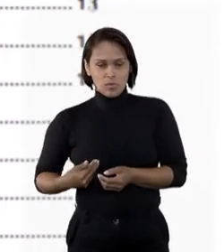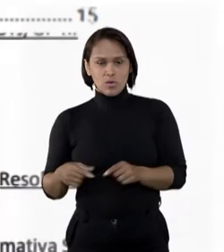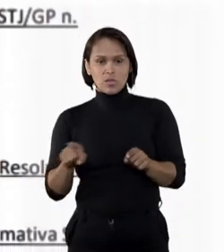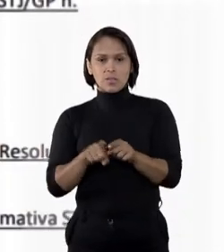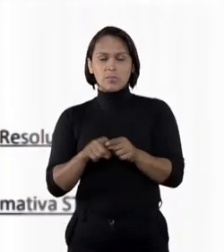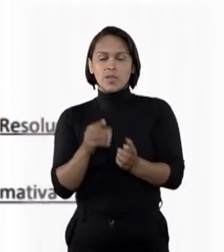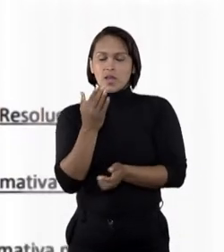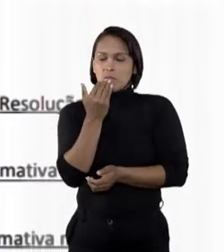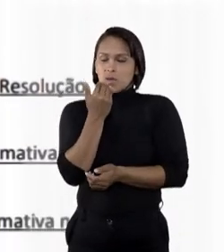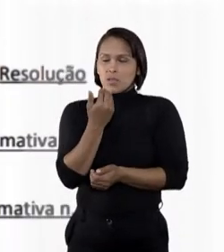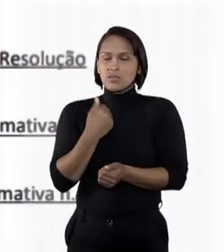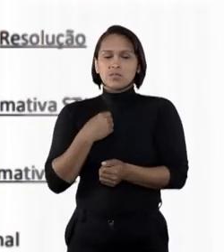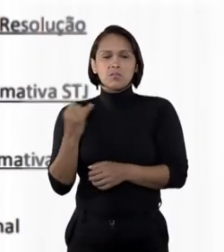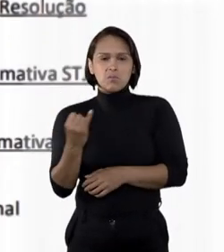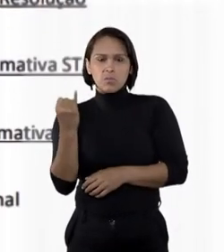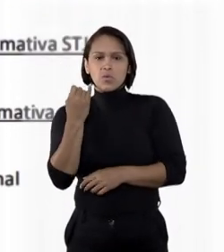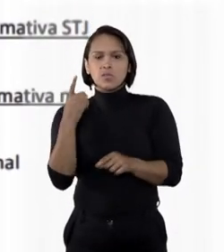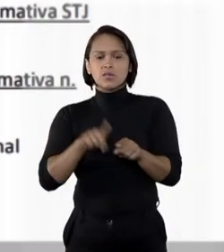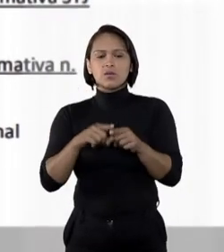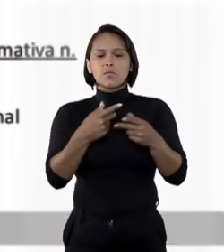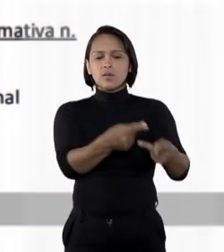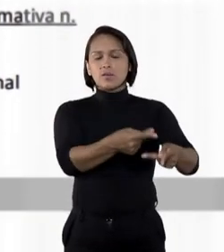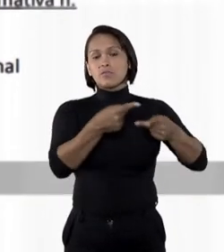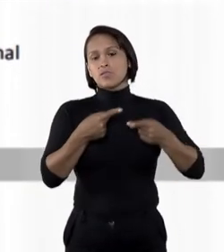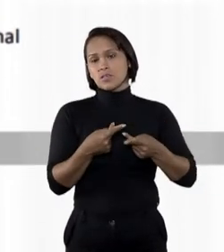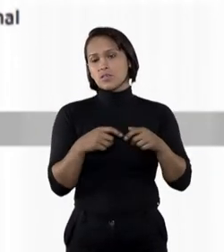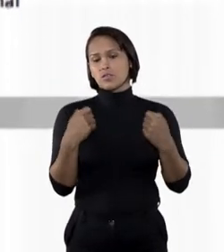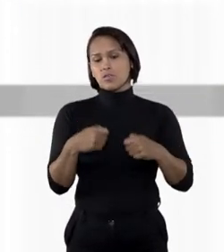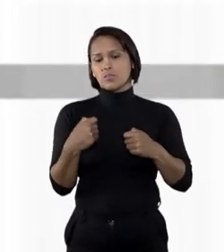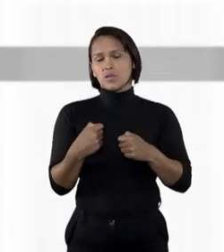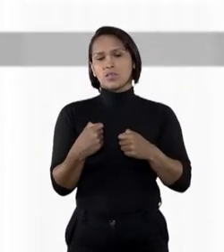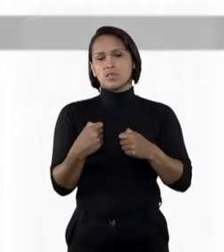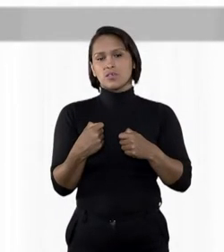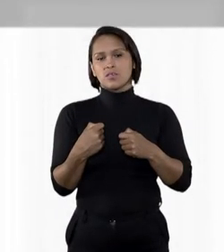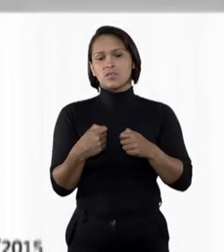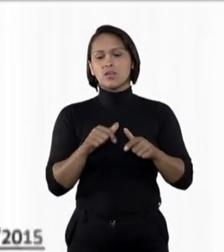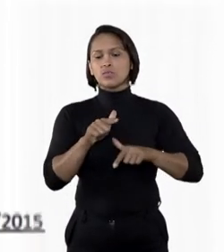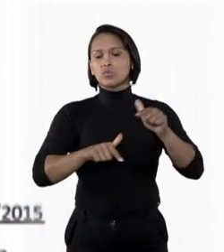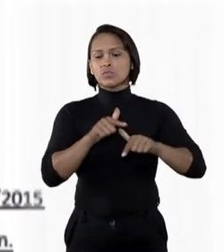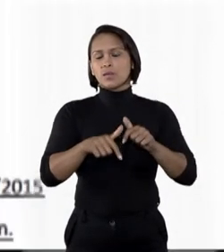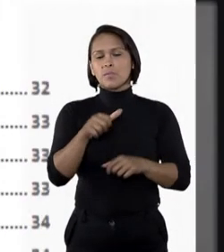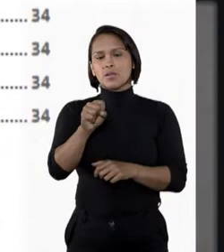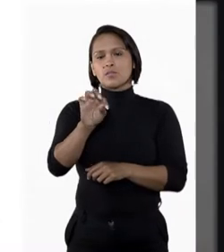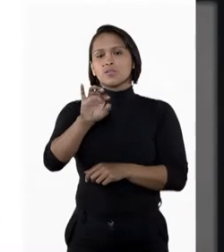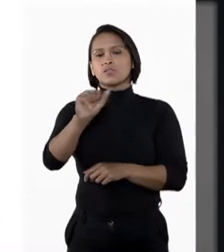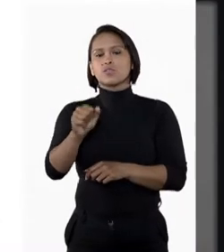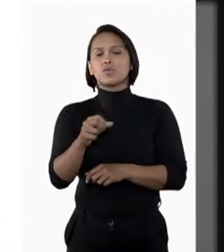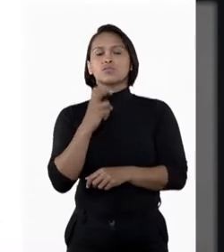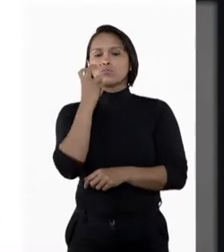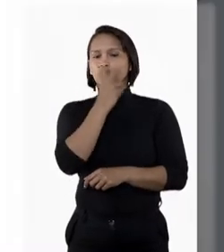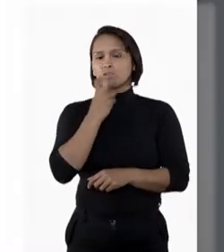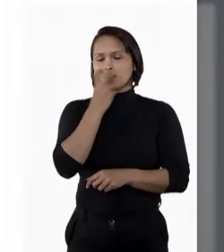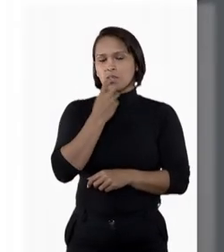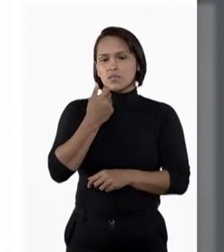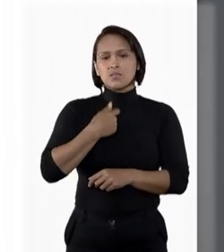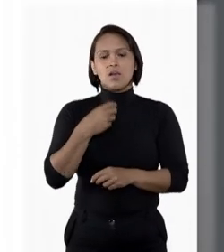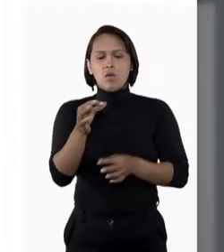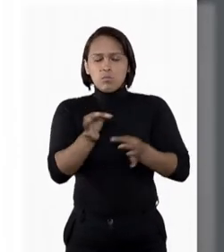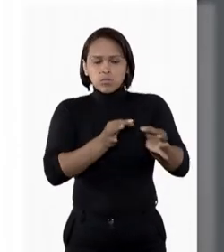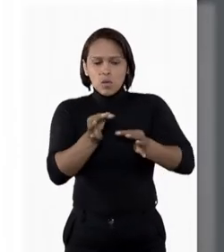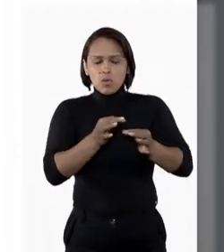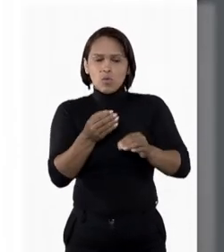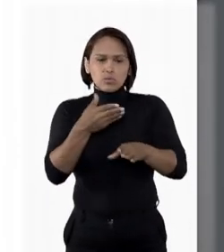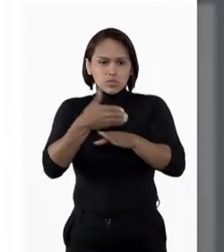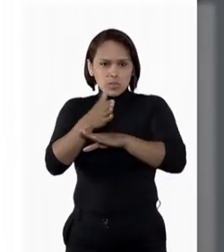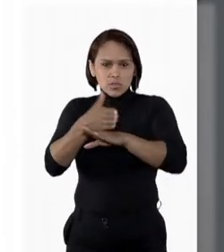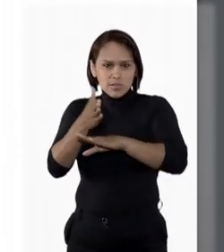alimentação, até pontos relevantes para quem visita ou precisa dos serviços do Tribunal, como sustentação oral ou controle